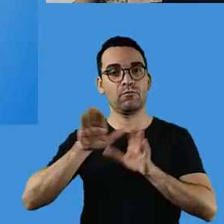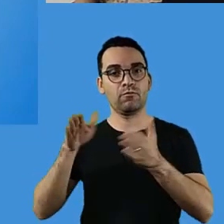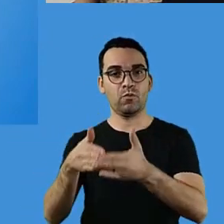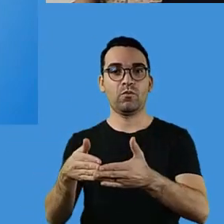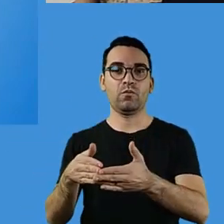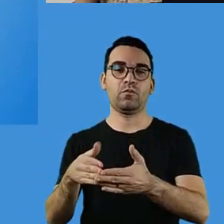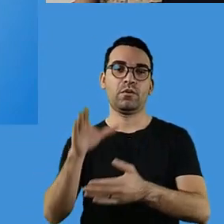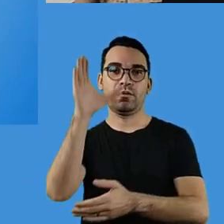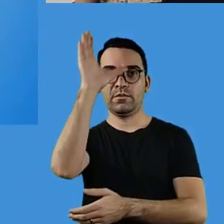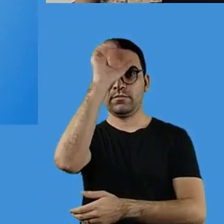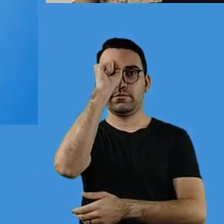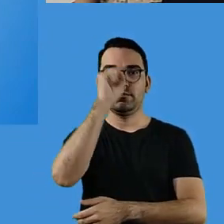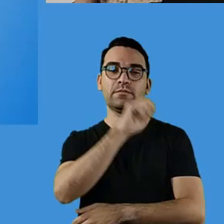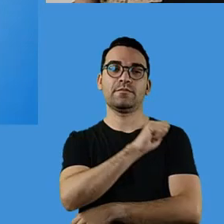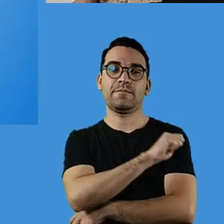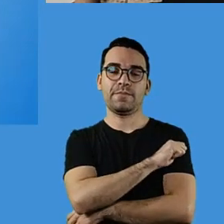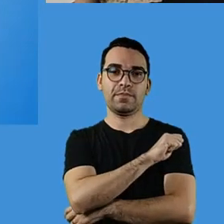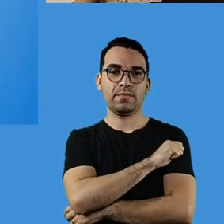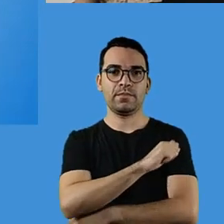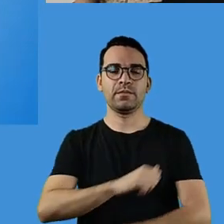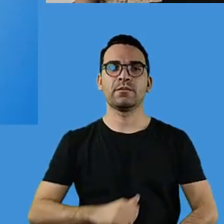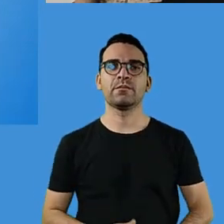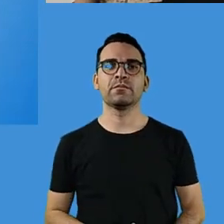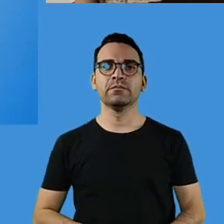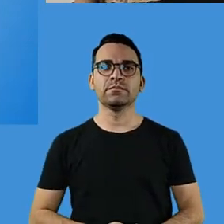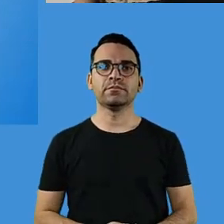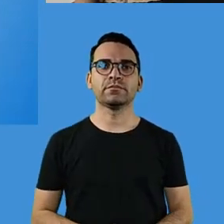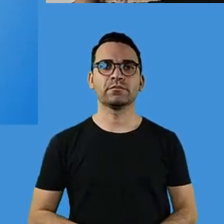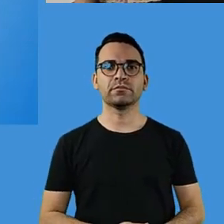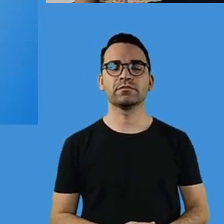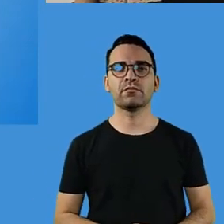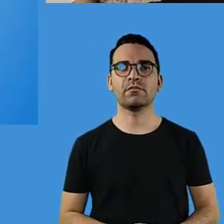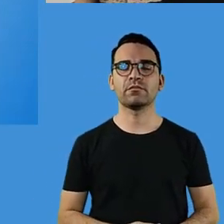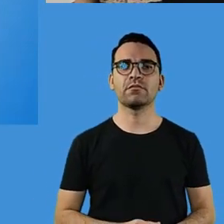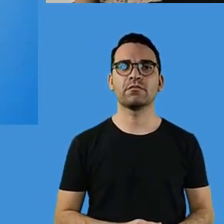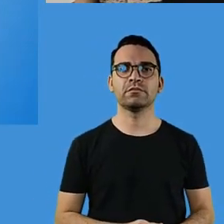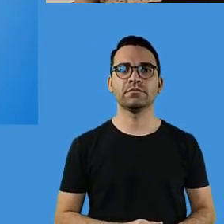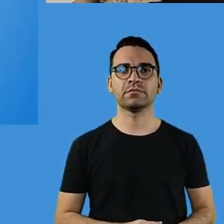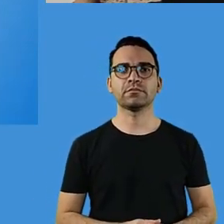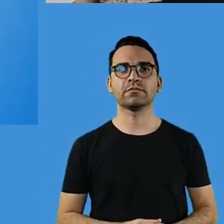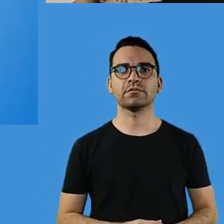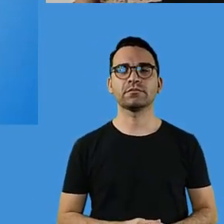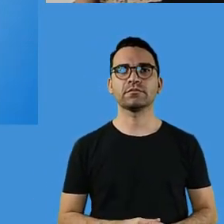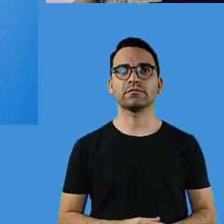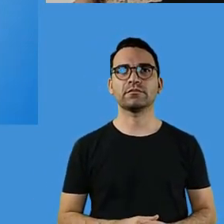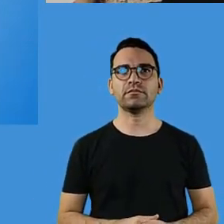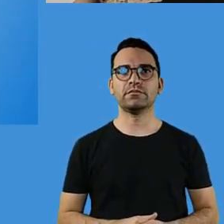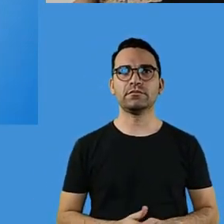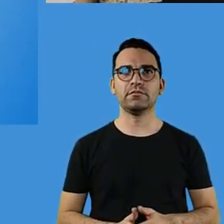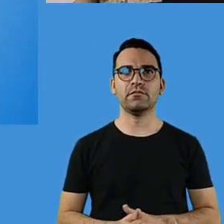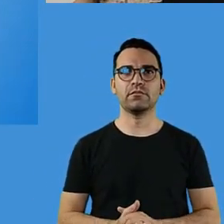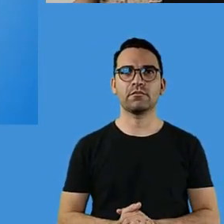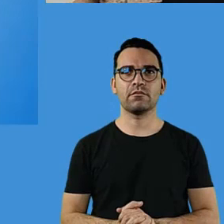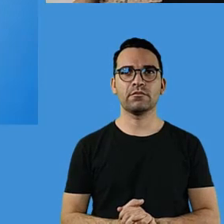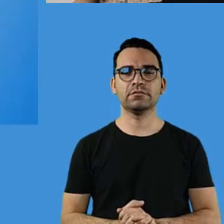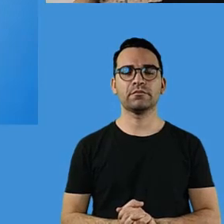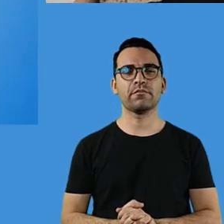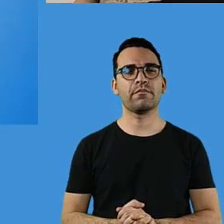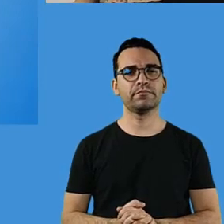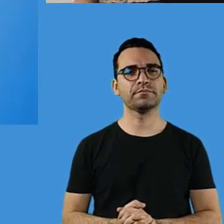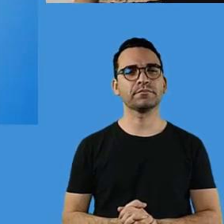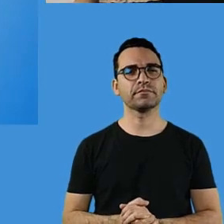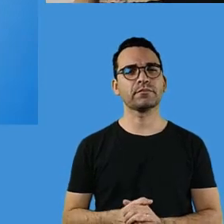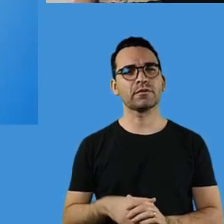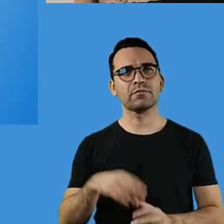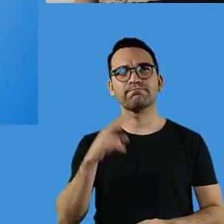alunos. E, para a gente fazer um, ter esse